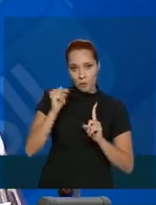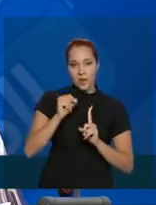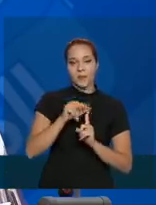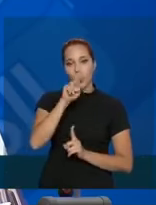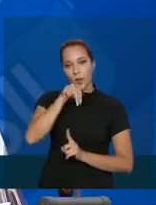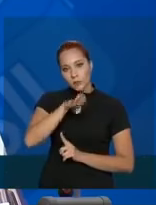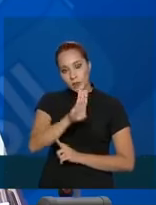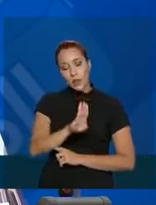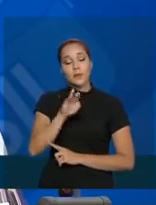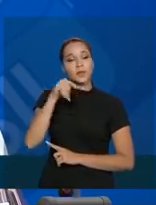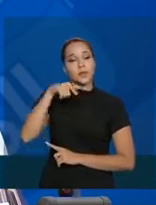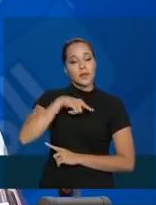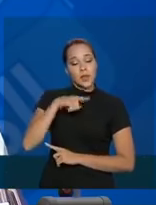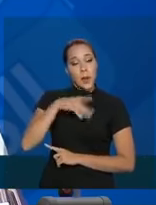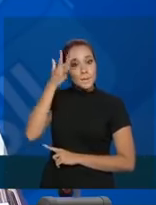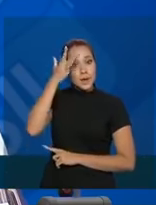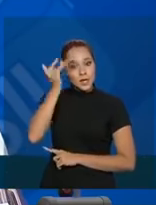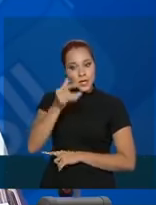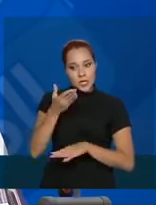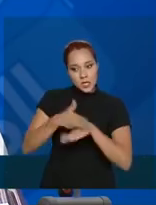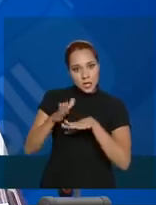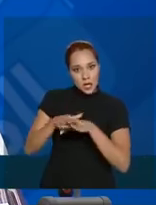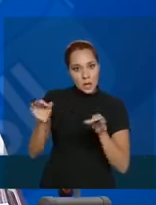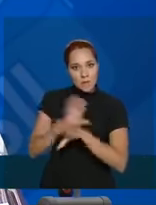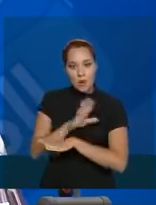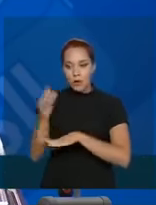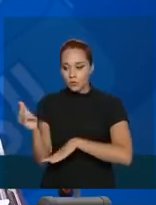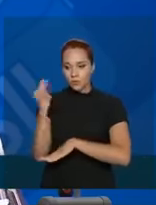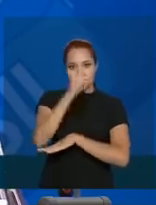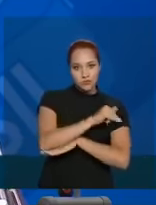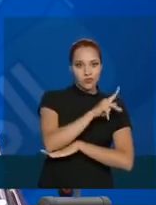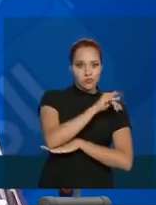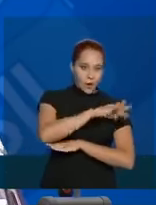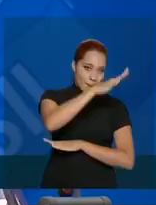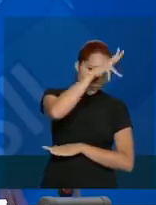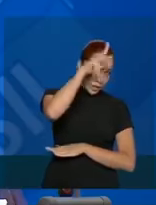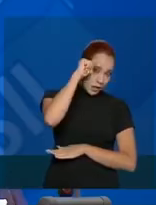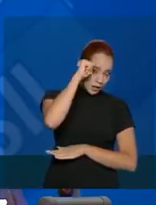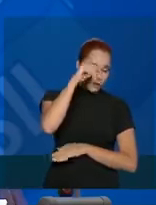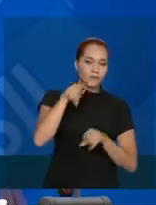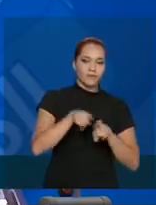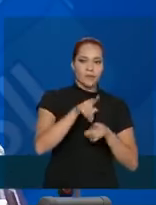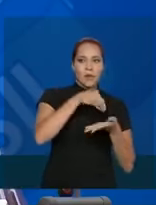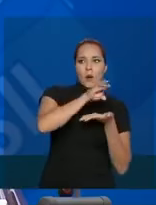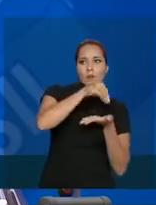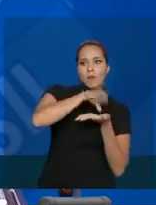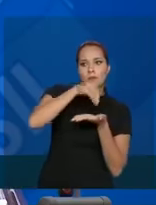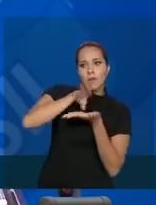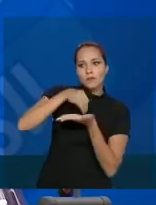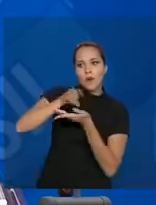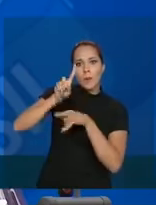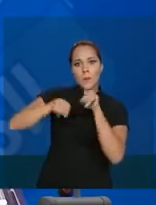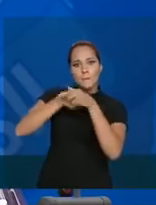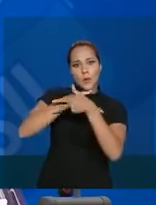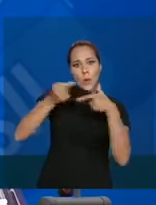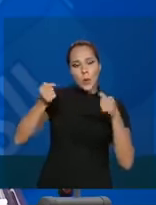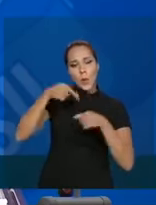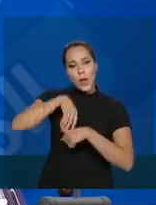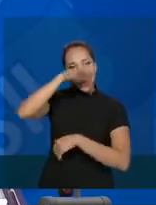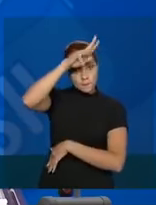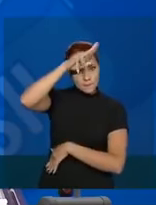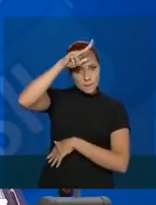após esse treinamento, eles partem amanhã para Manaus. Também foi feita distribuição de equipamentos para o